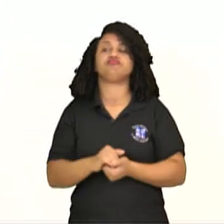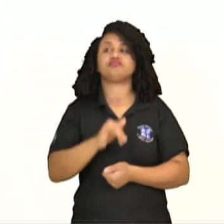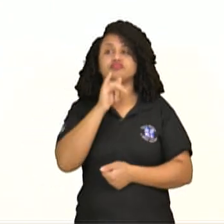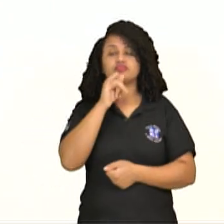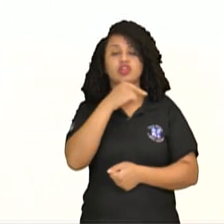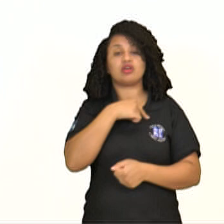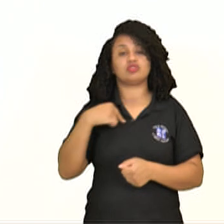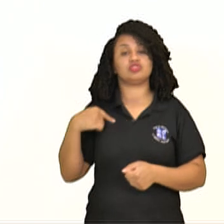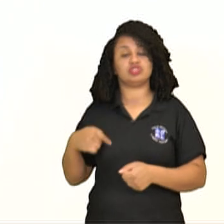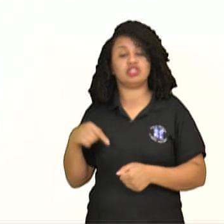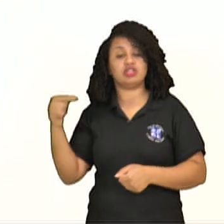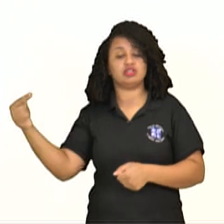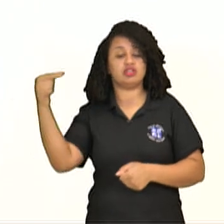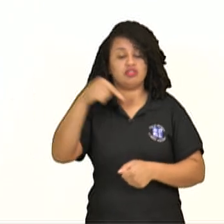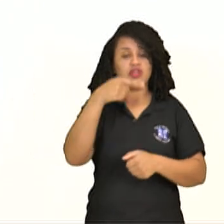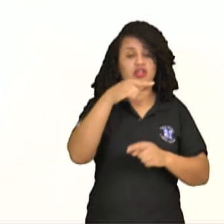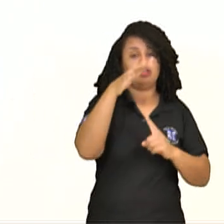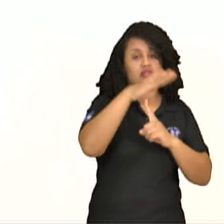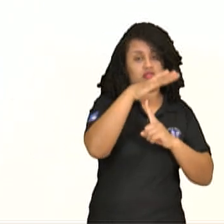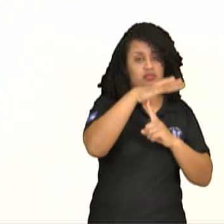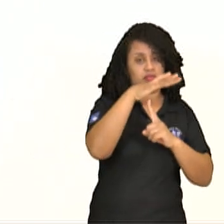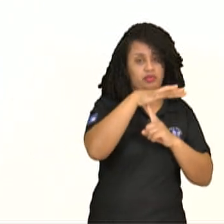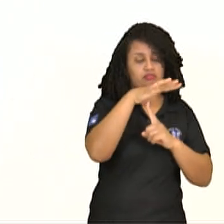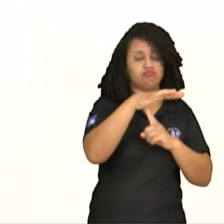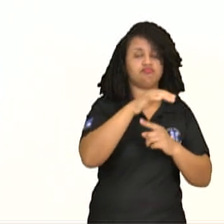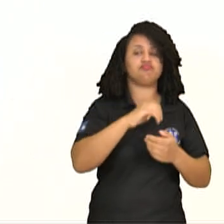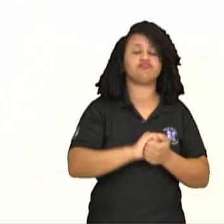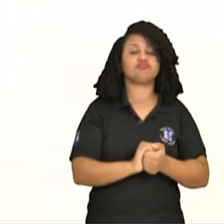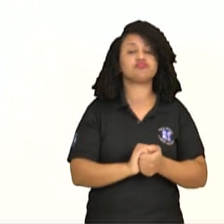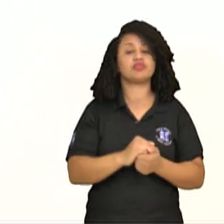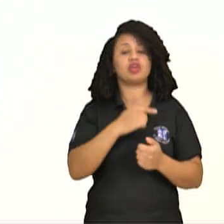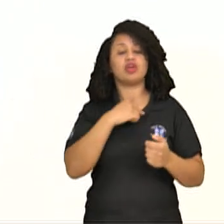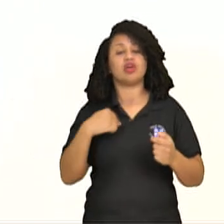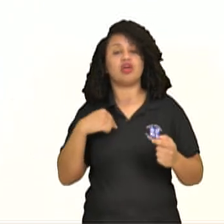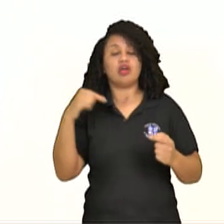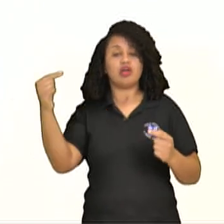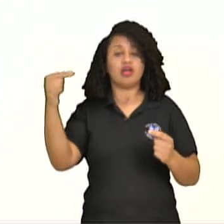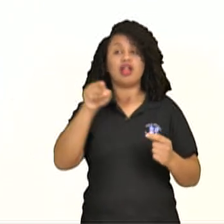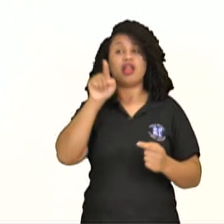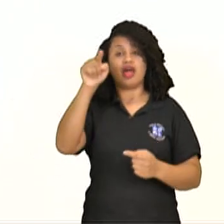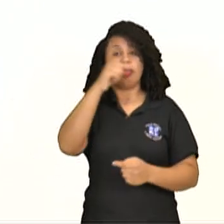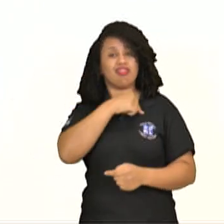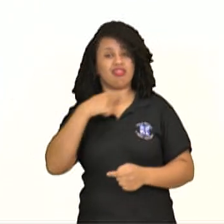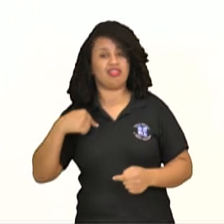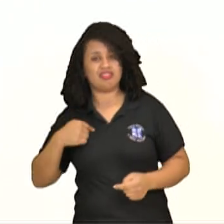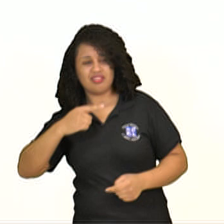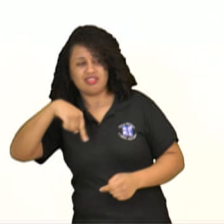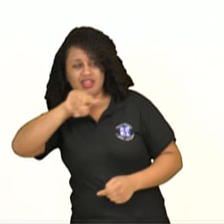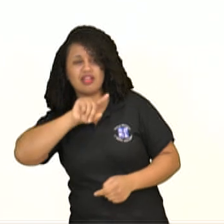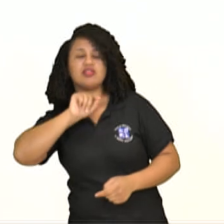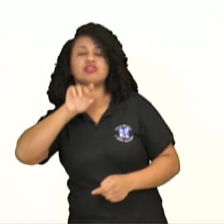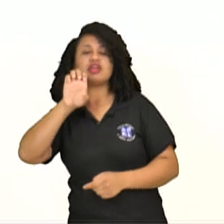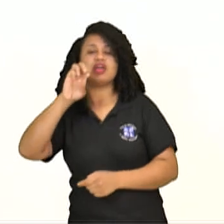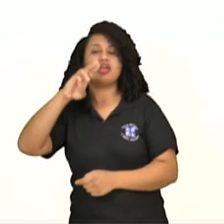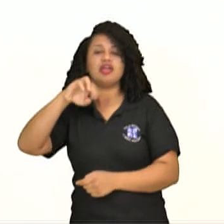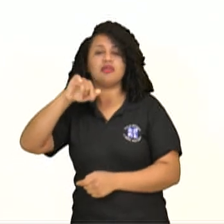vieram aqui para o Paraná. Vamos colocar esse exemplo. Os chineses, para a China, eles são